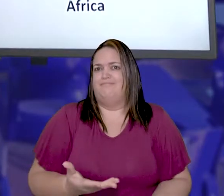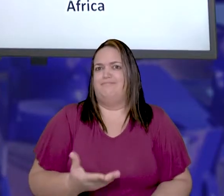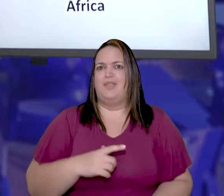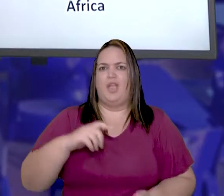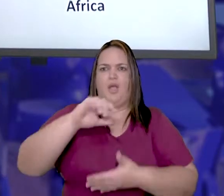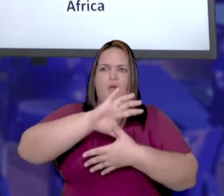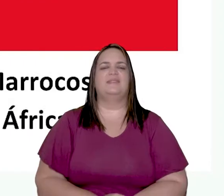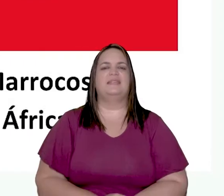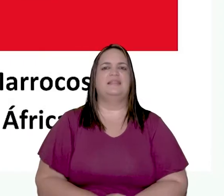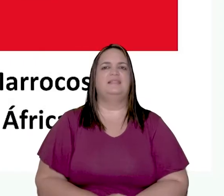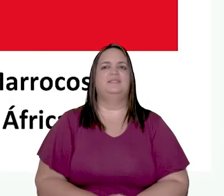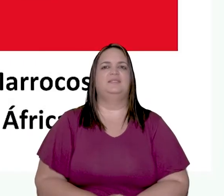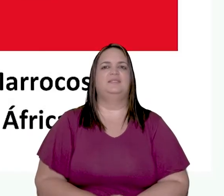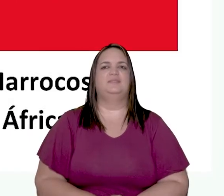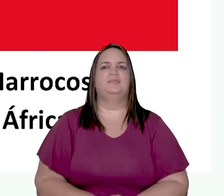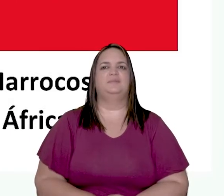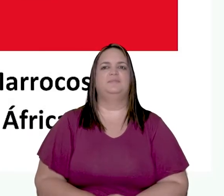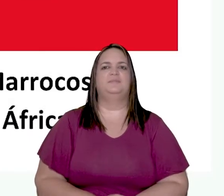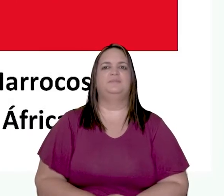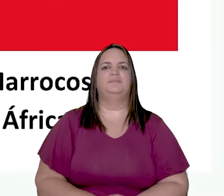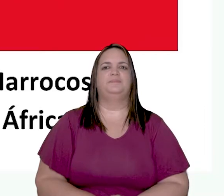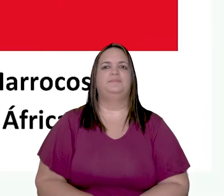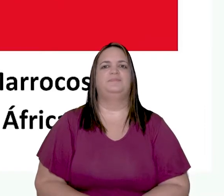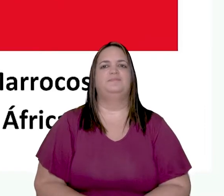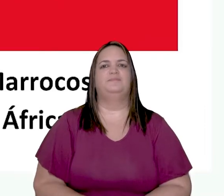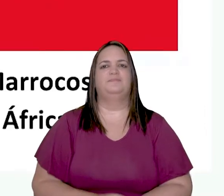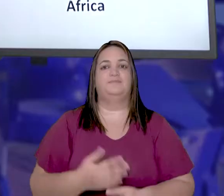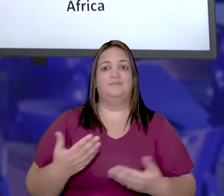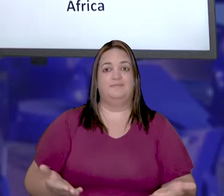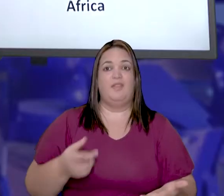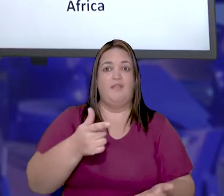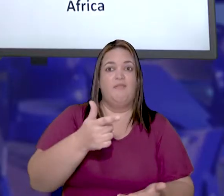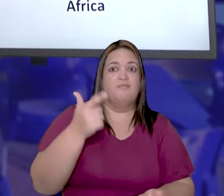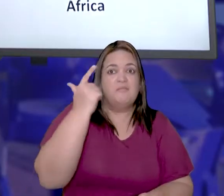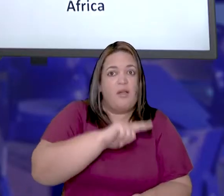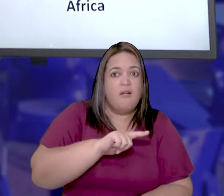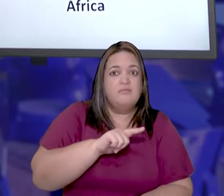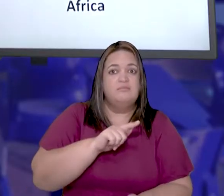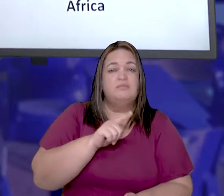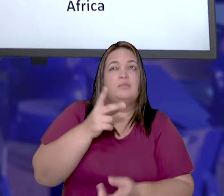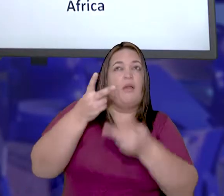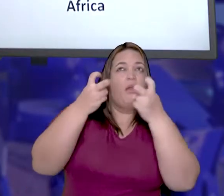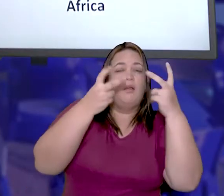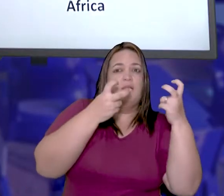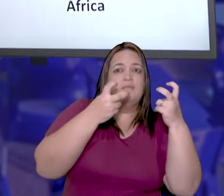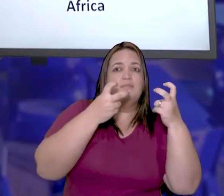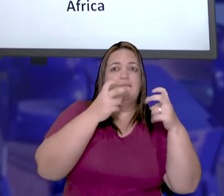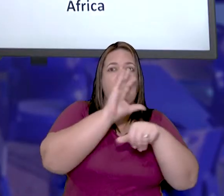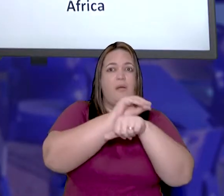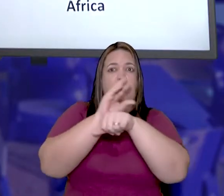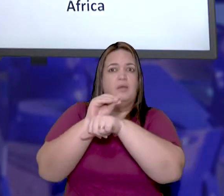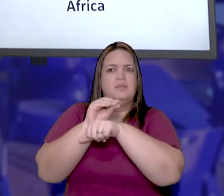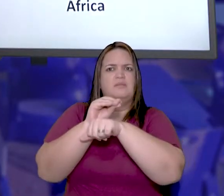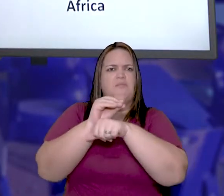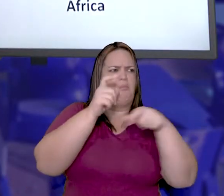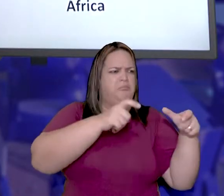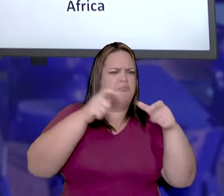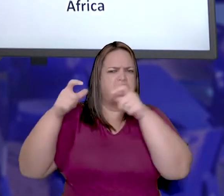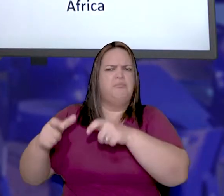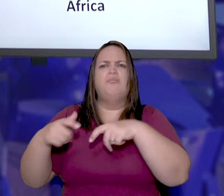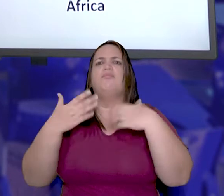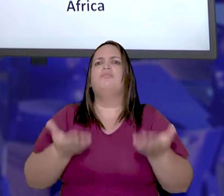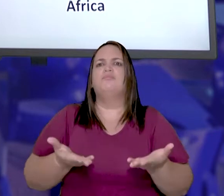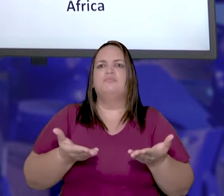Enfim, pois bem, meus queridos, conseguiram identificar as imagens aos países que eles